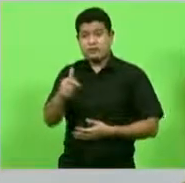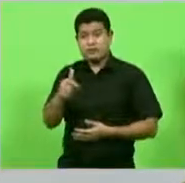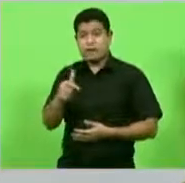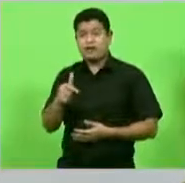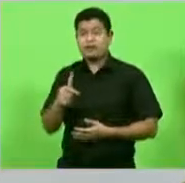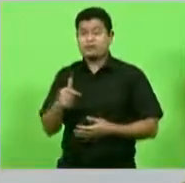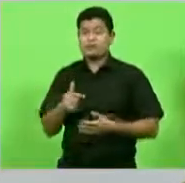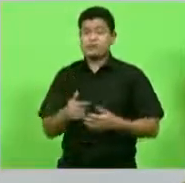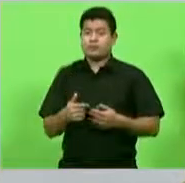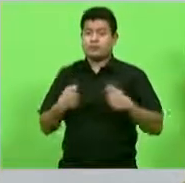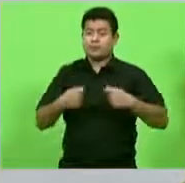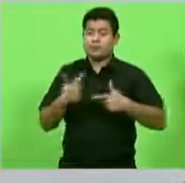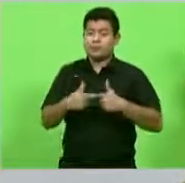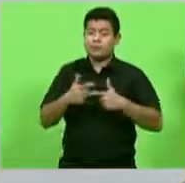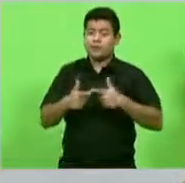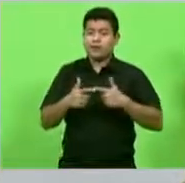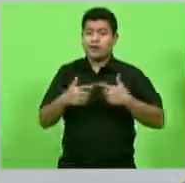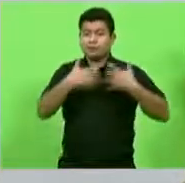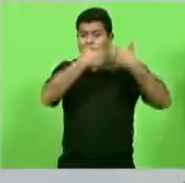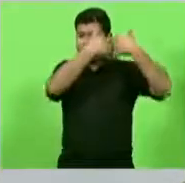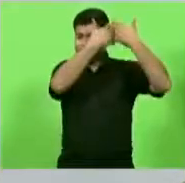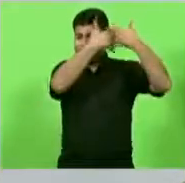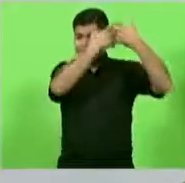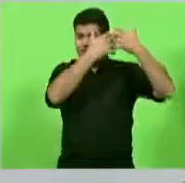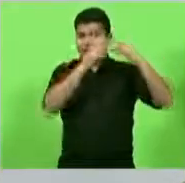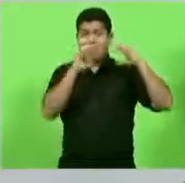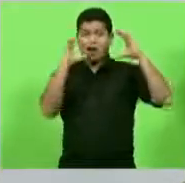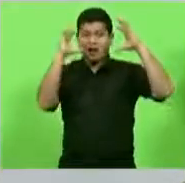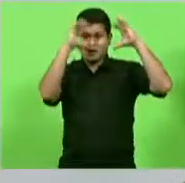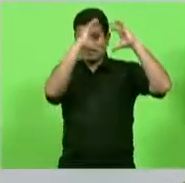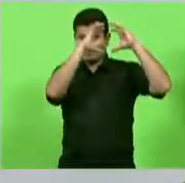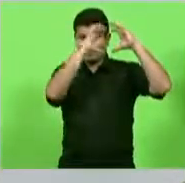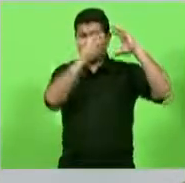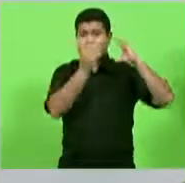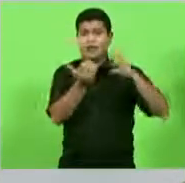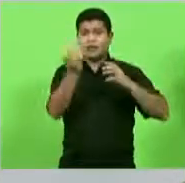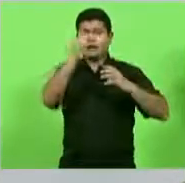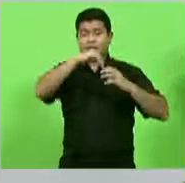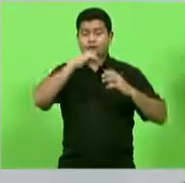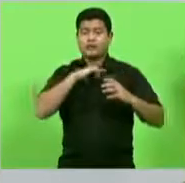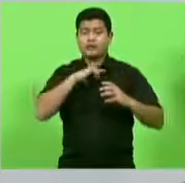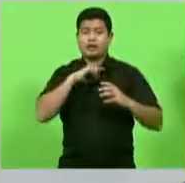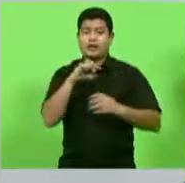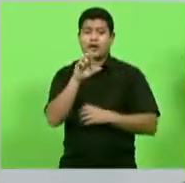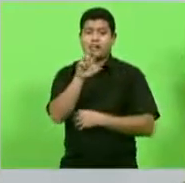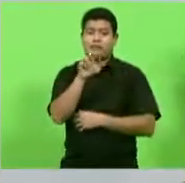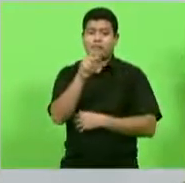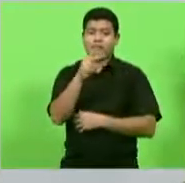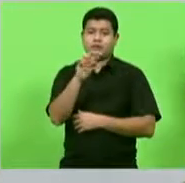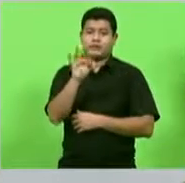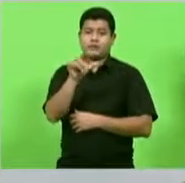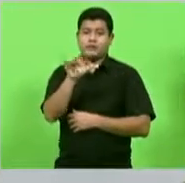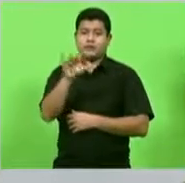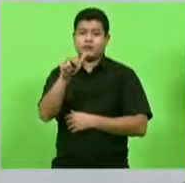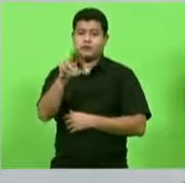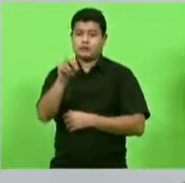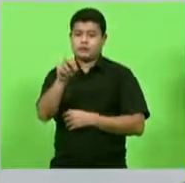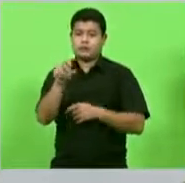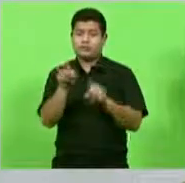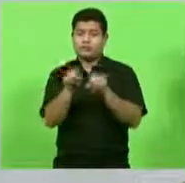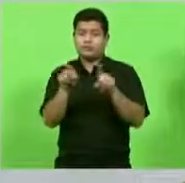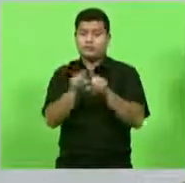que diz o nós temos o cérebro reptiliano o cérebro límbico ou mamífero e o cérebro